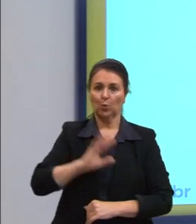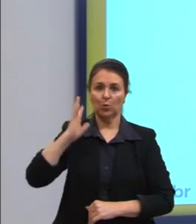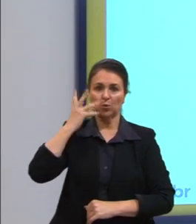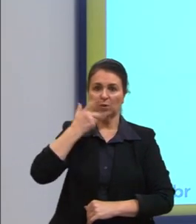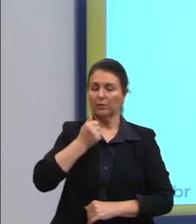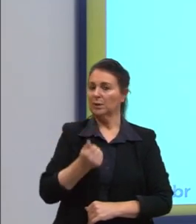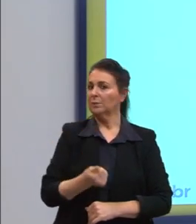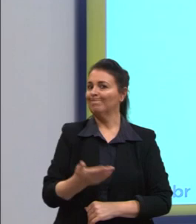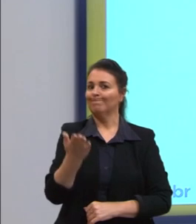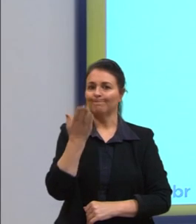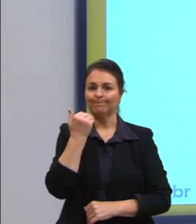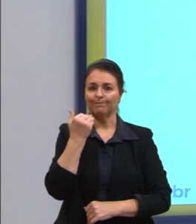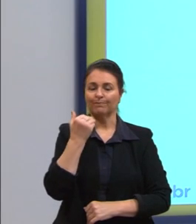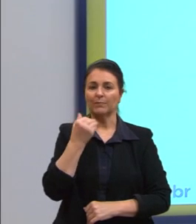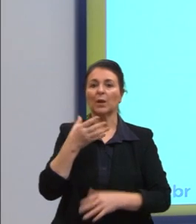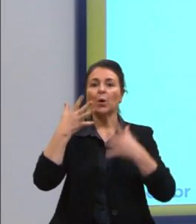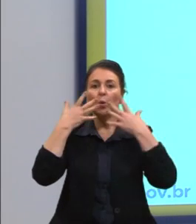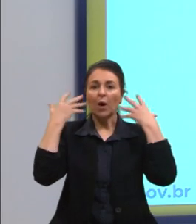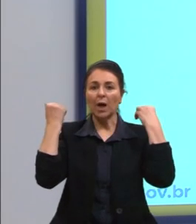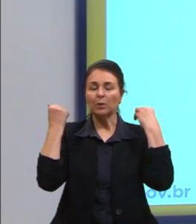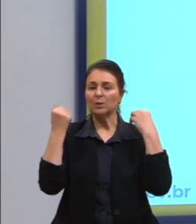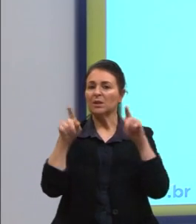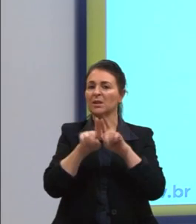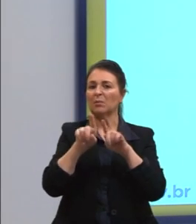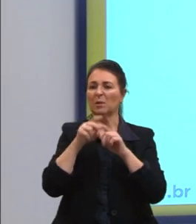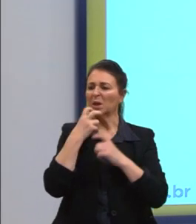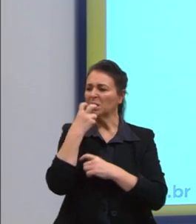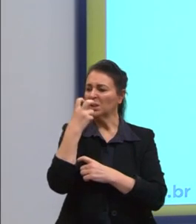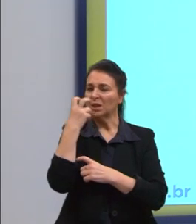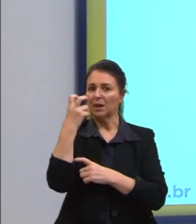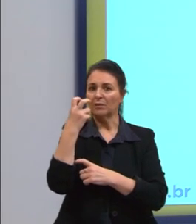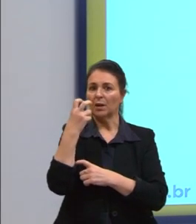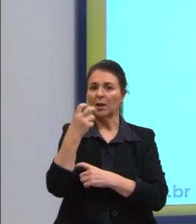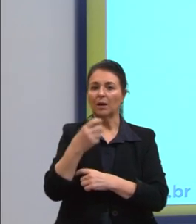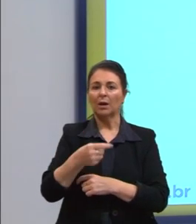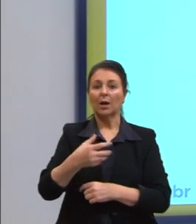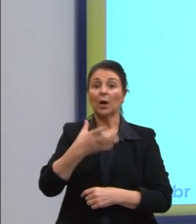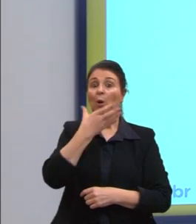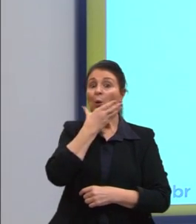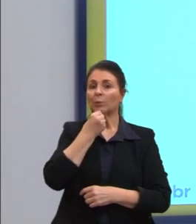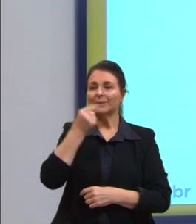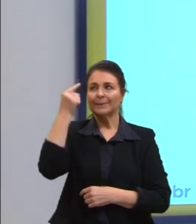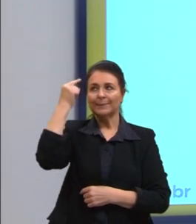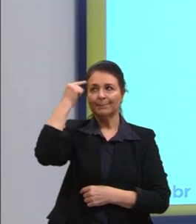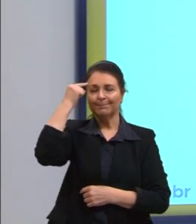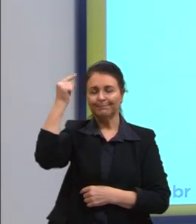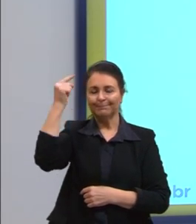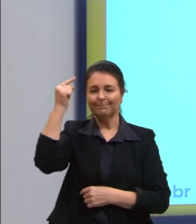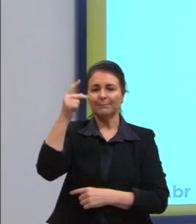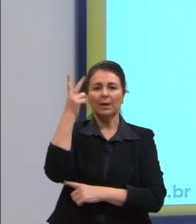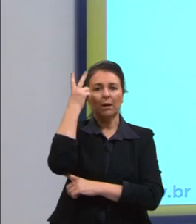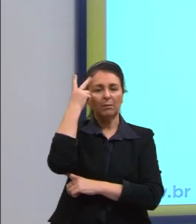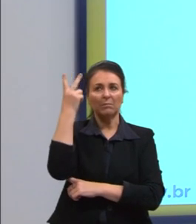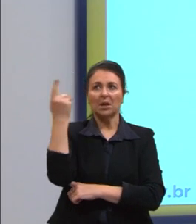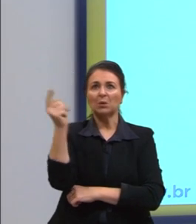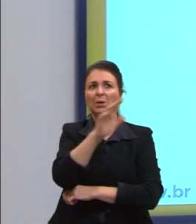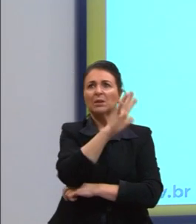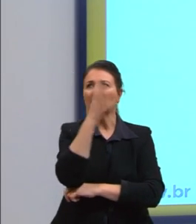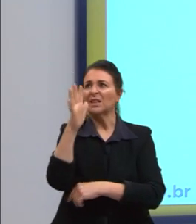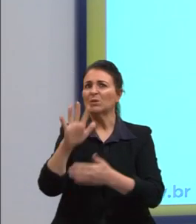Um gato que não miava. Um homem que não pensava. E, enfim, era uma natureza sem nada.